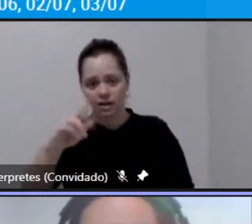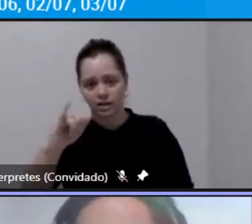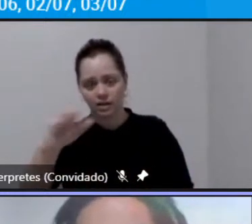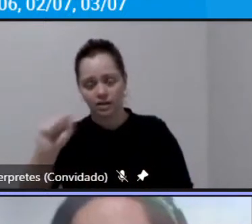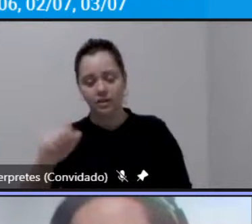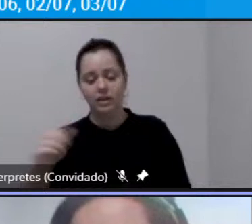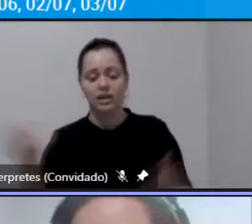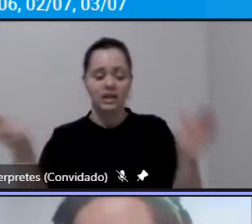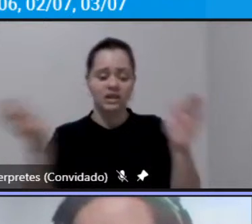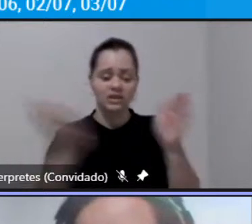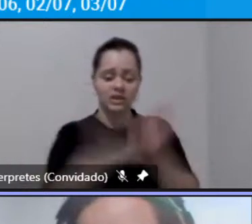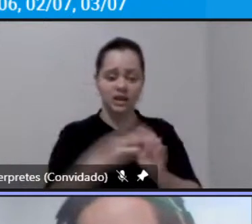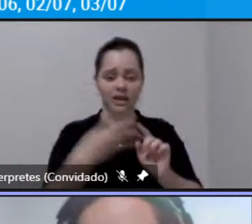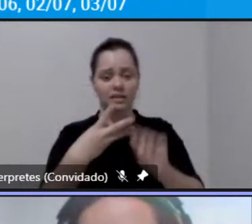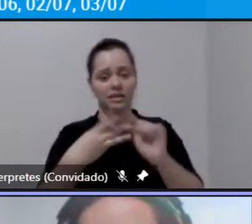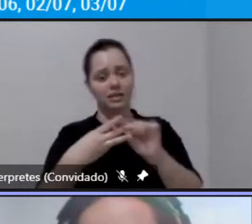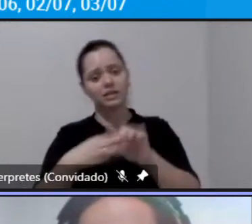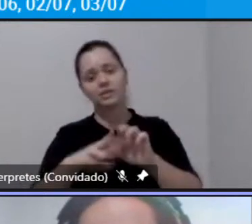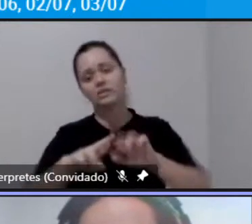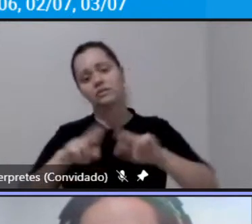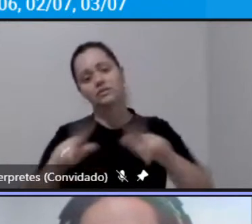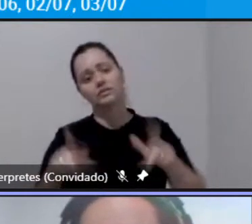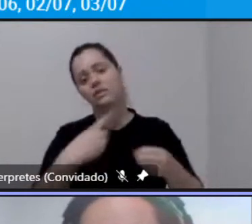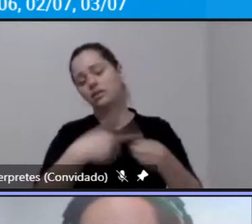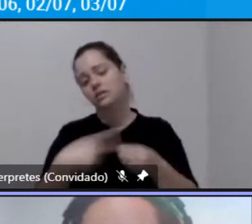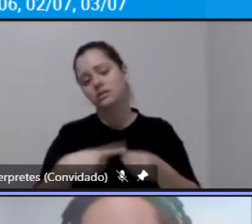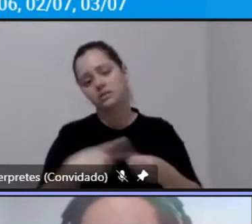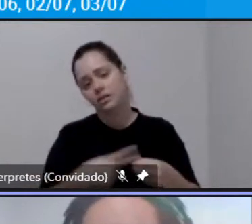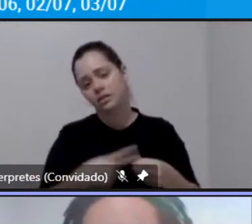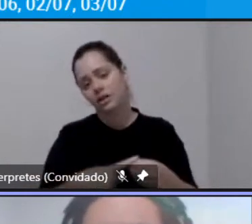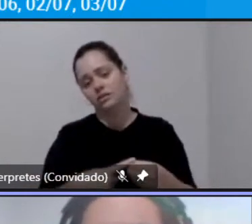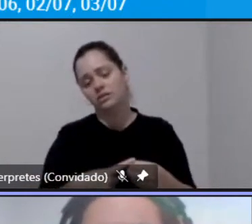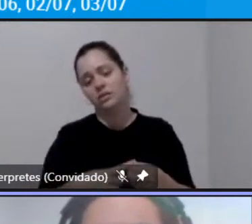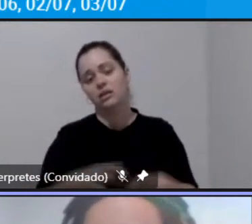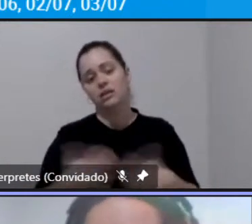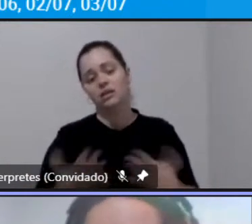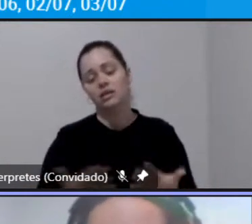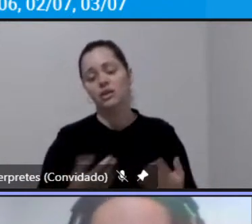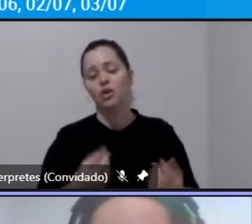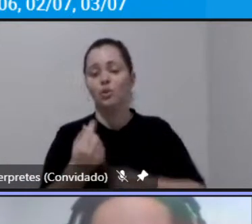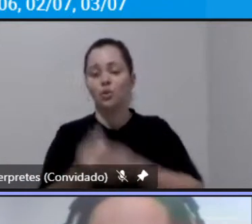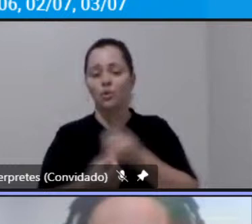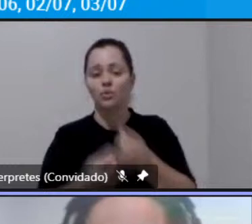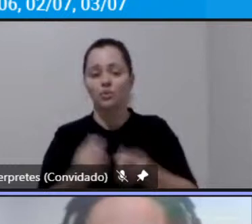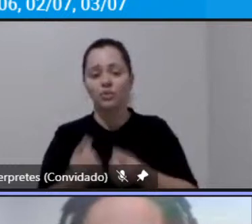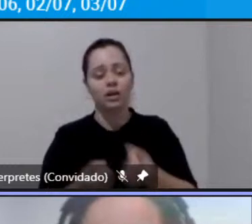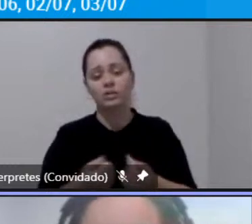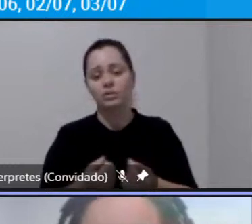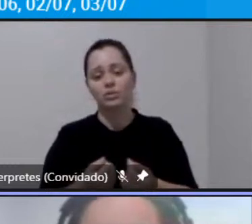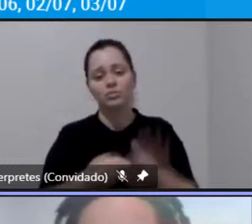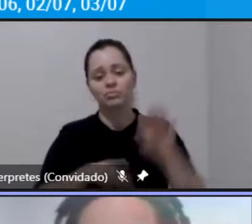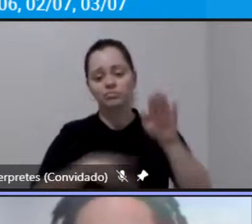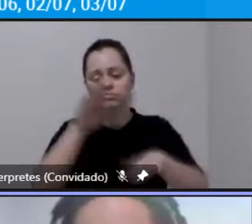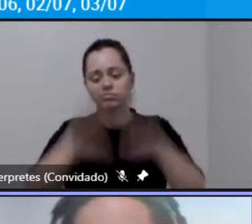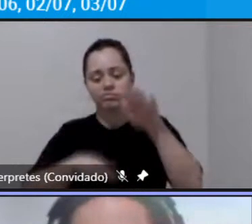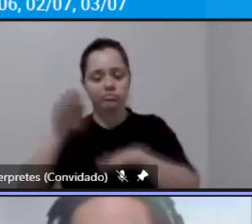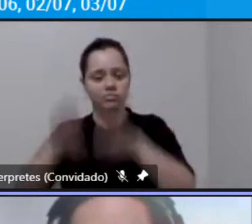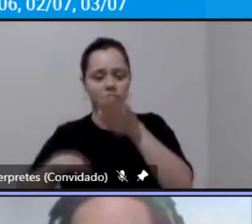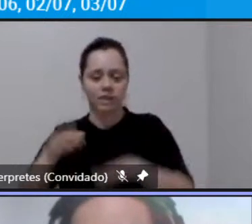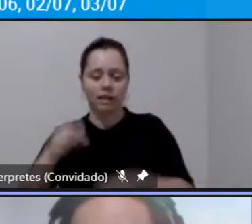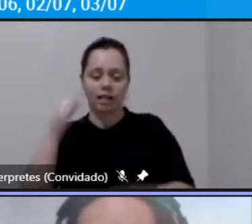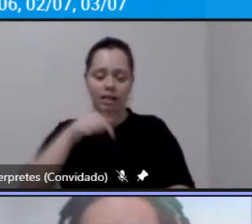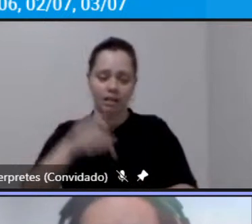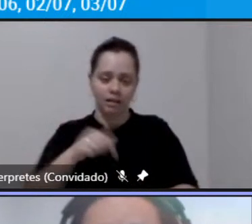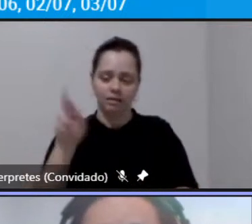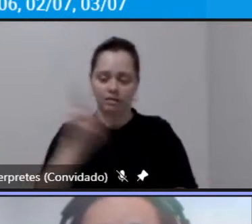isso reflete também como que a oferta é desigual entre os municípios aqui da região